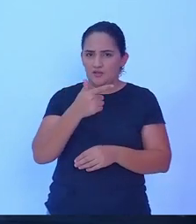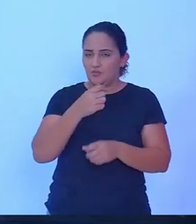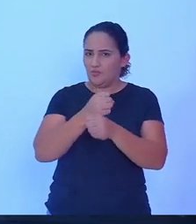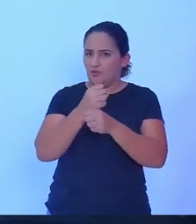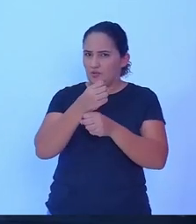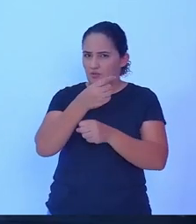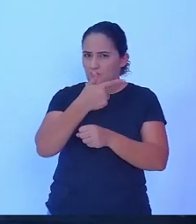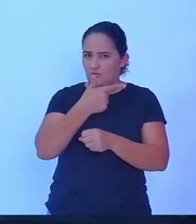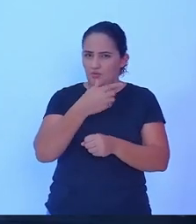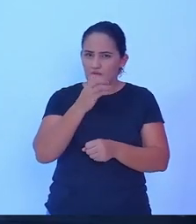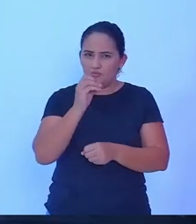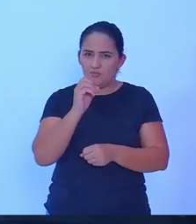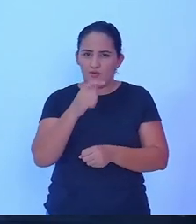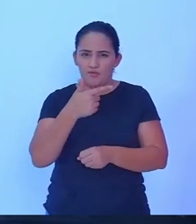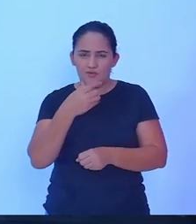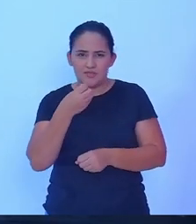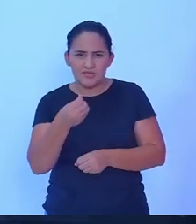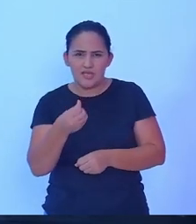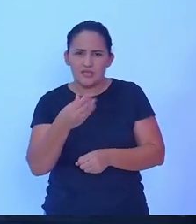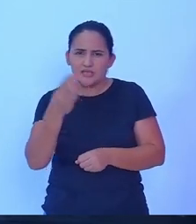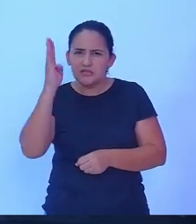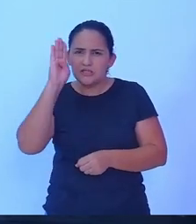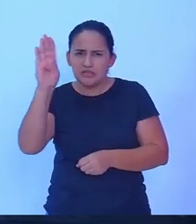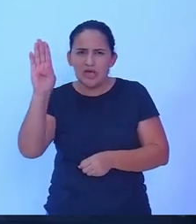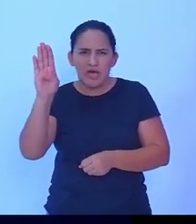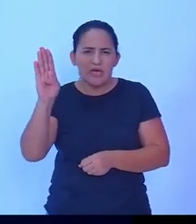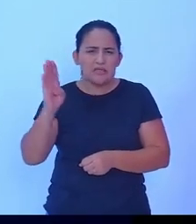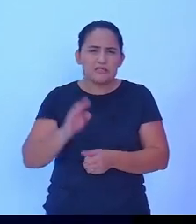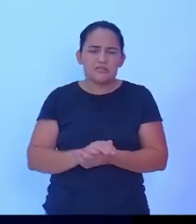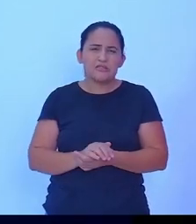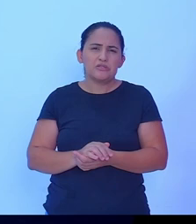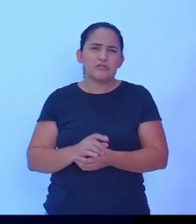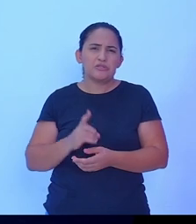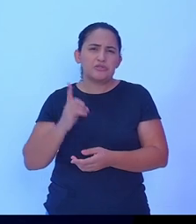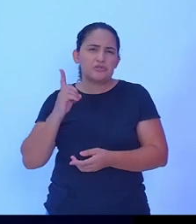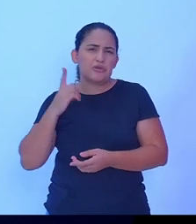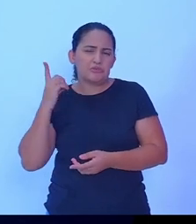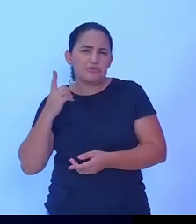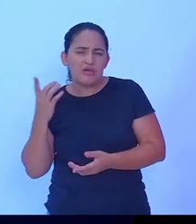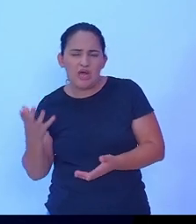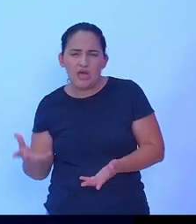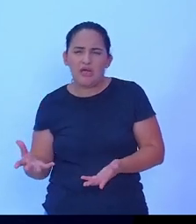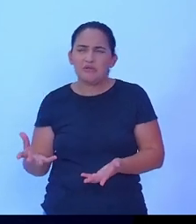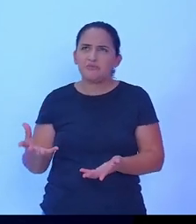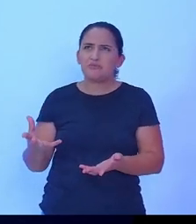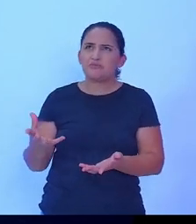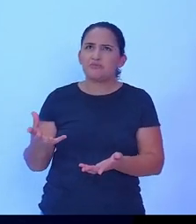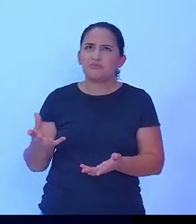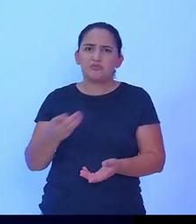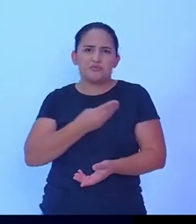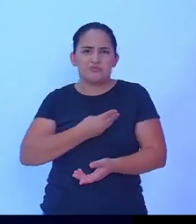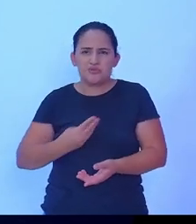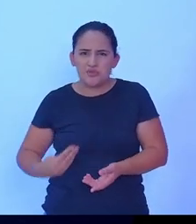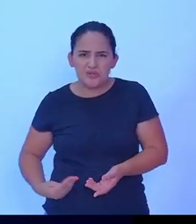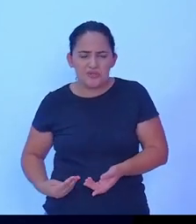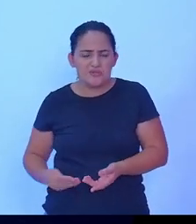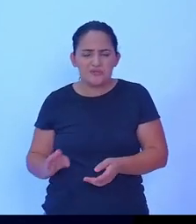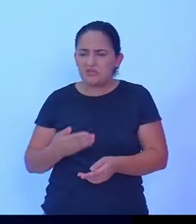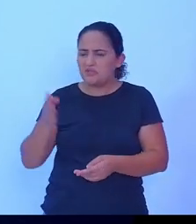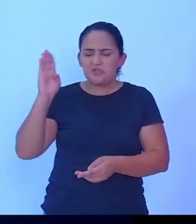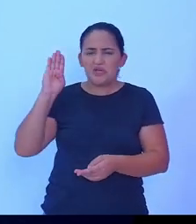algum cargo estadual, federal, alguma coisa do tipo. Ok, entendido? Tem dois minutos agora,